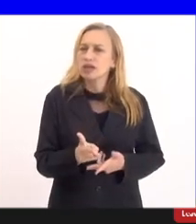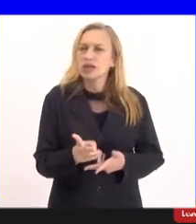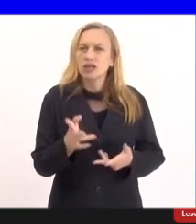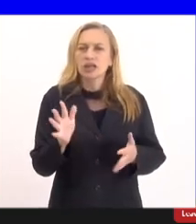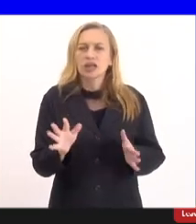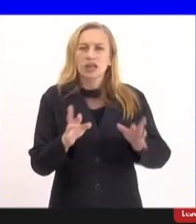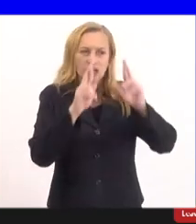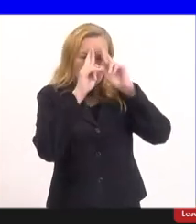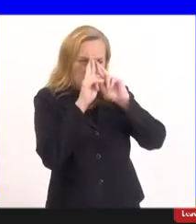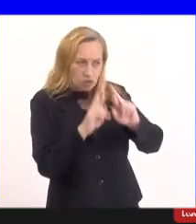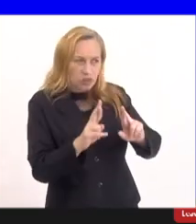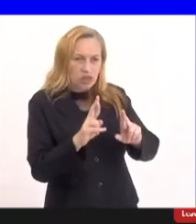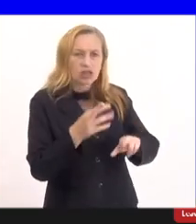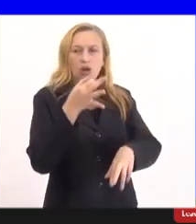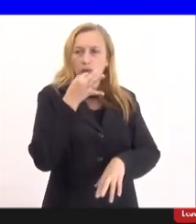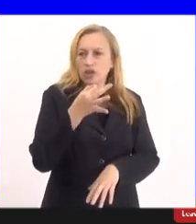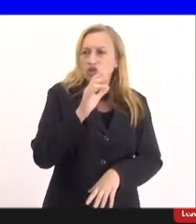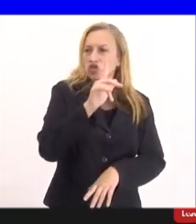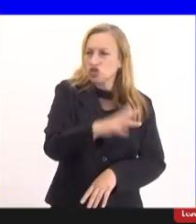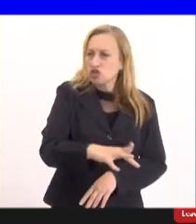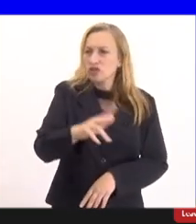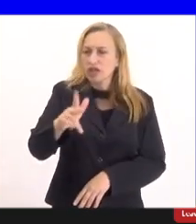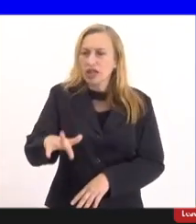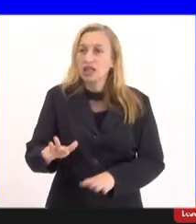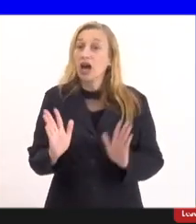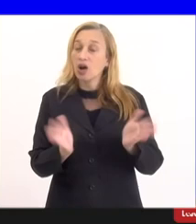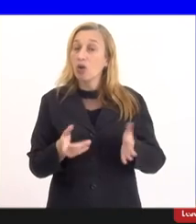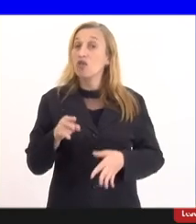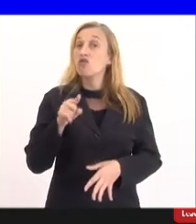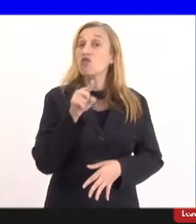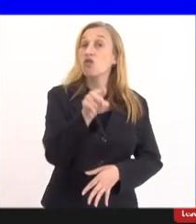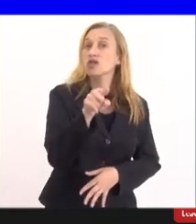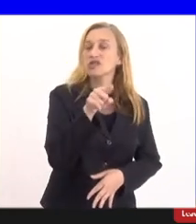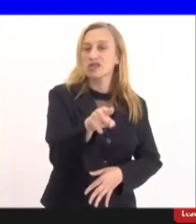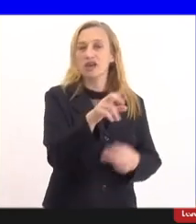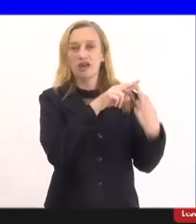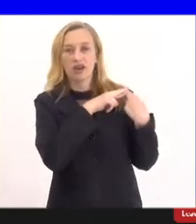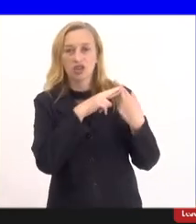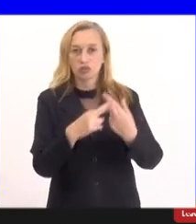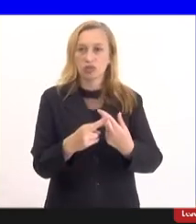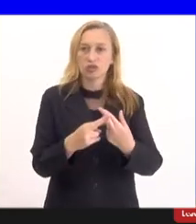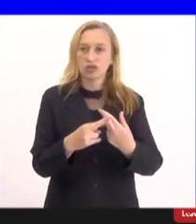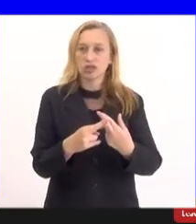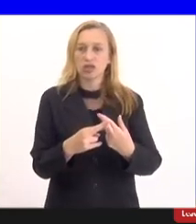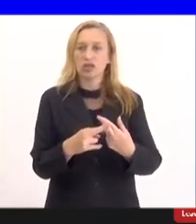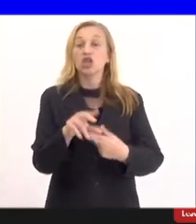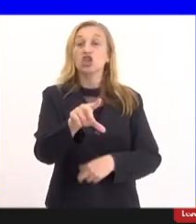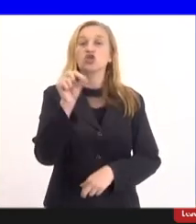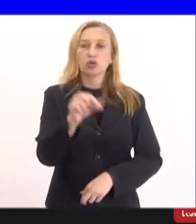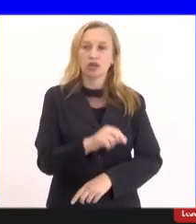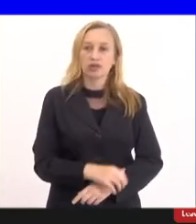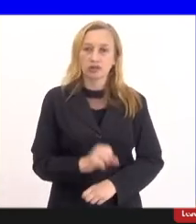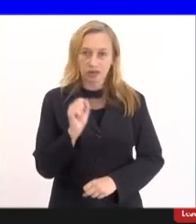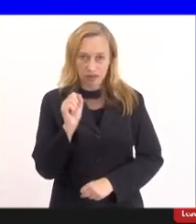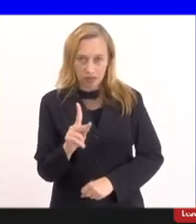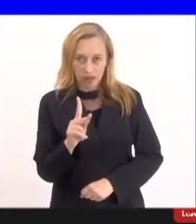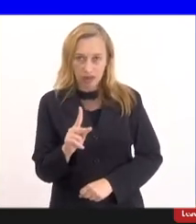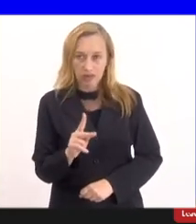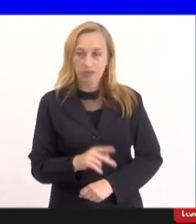respeitando as opiniões e agora cabe a você responsável decidir tá bom